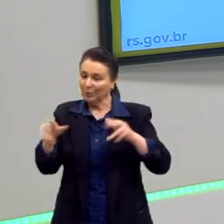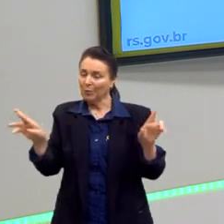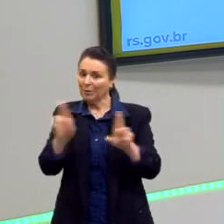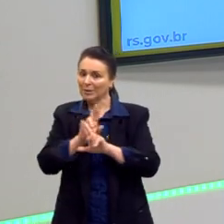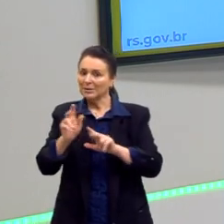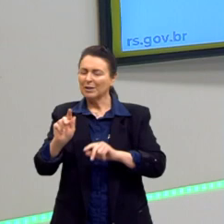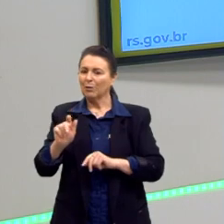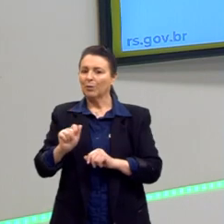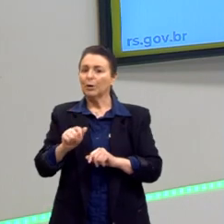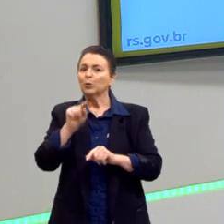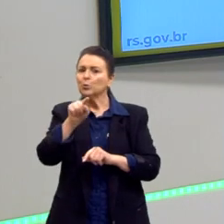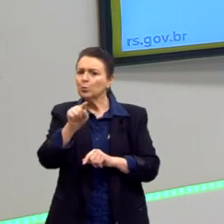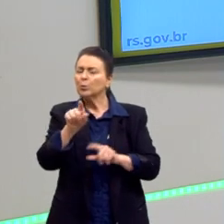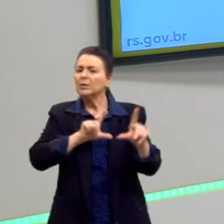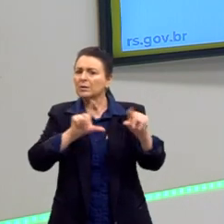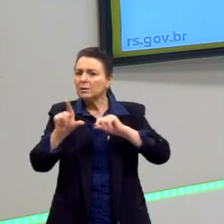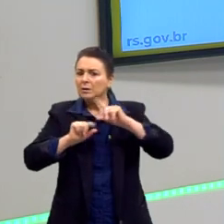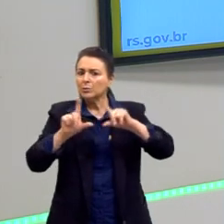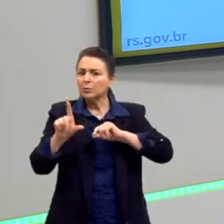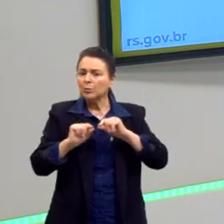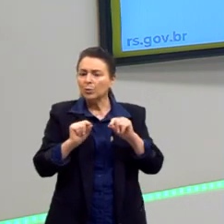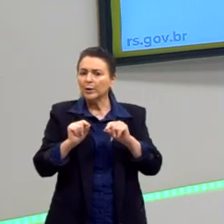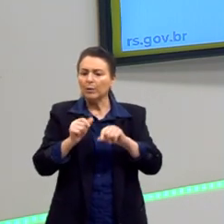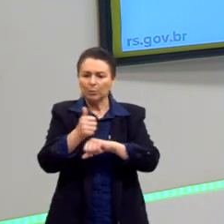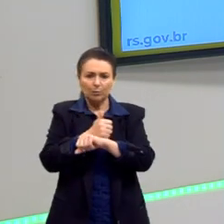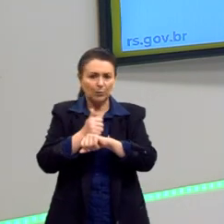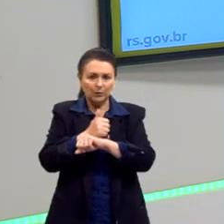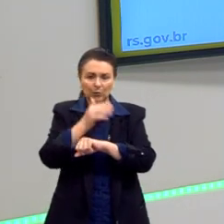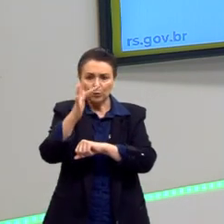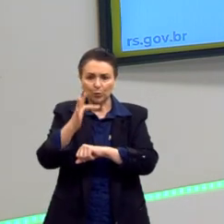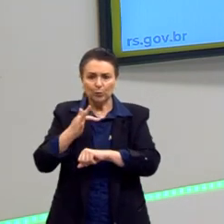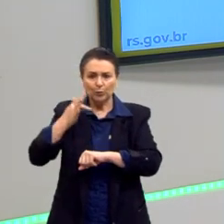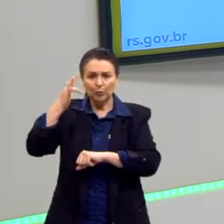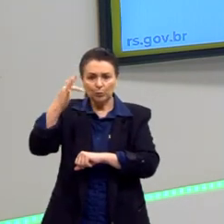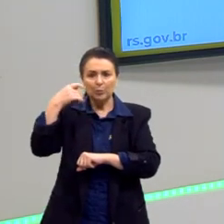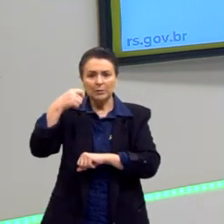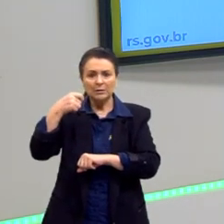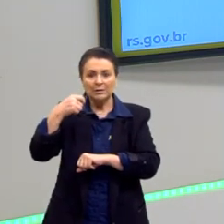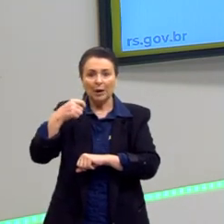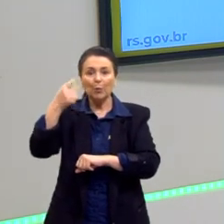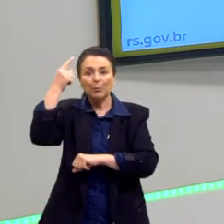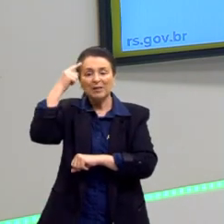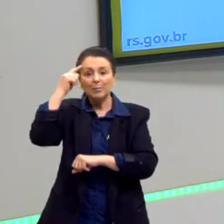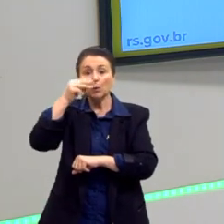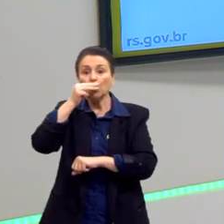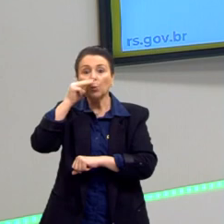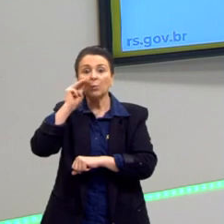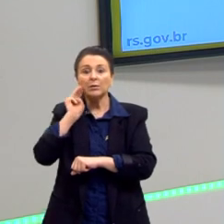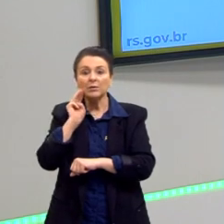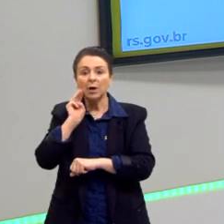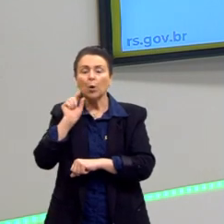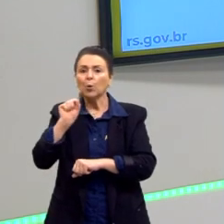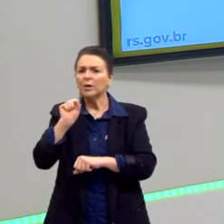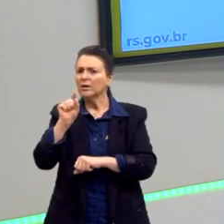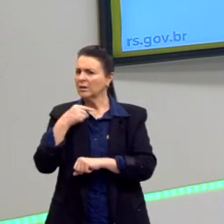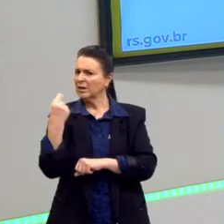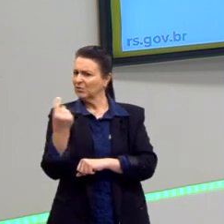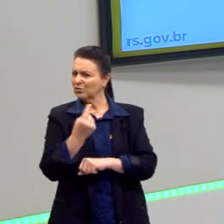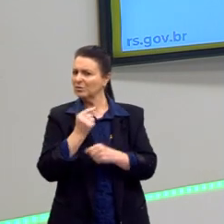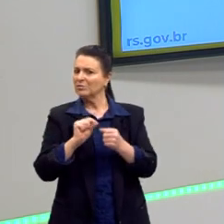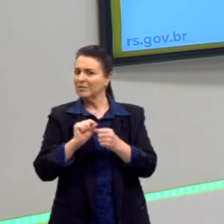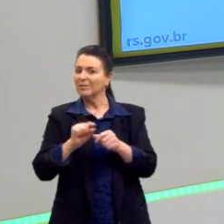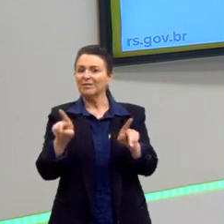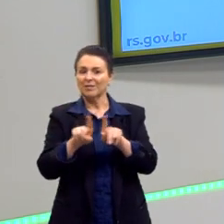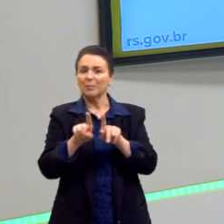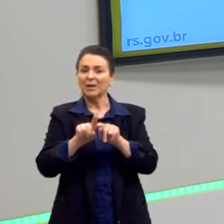que está no período de escolha da sua profissão, levar em conta esse pensamento marxista, daquilo que nós fazemos, aquilo que